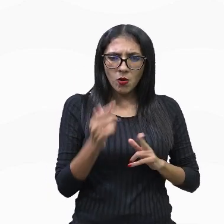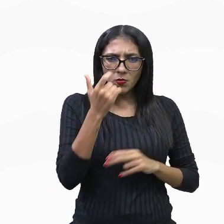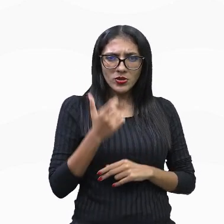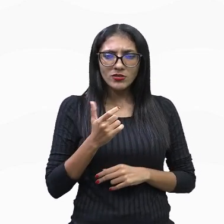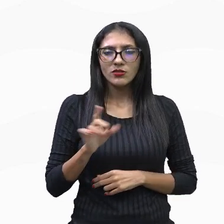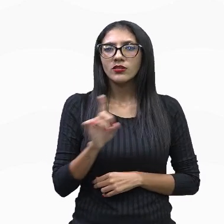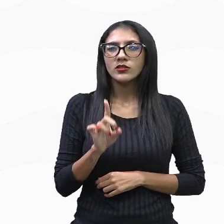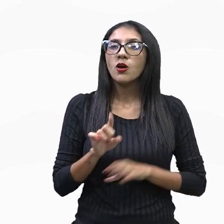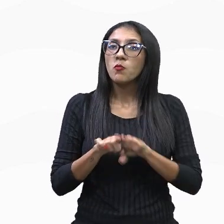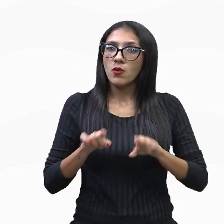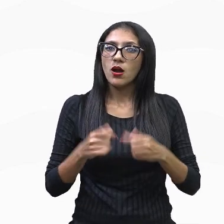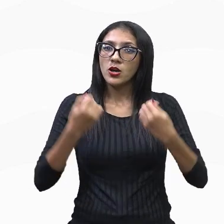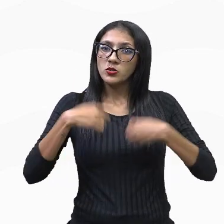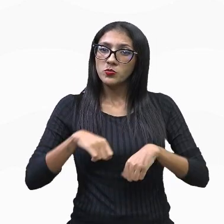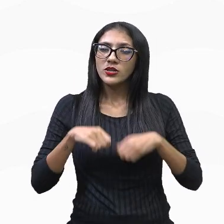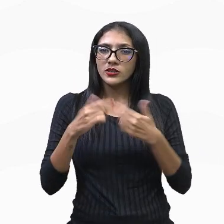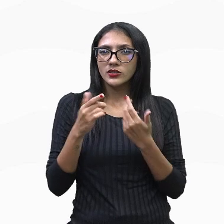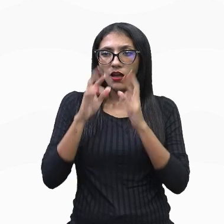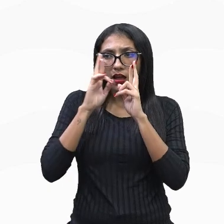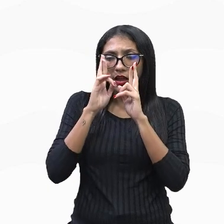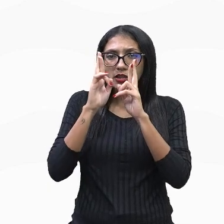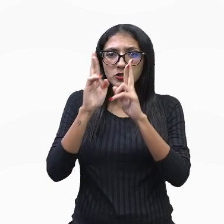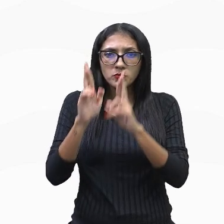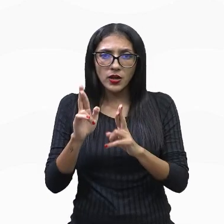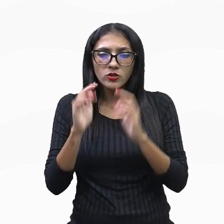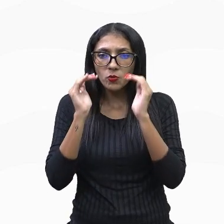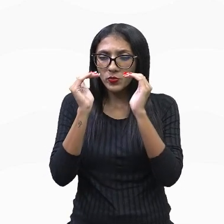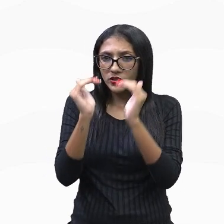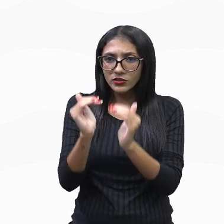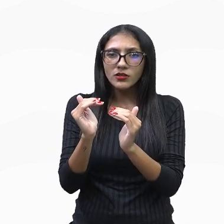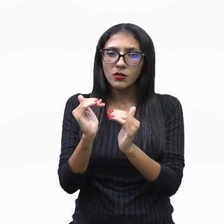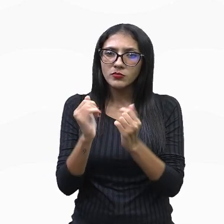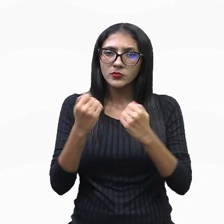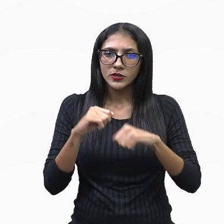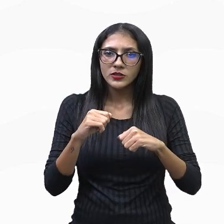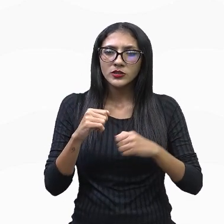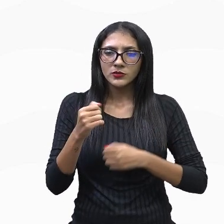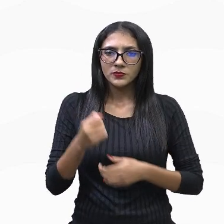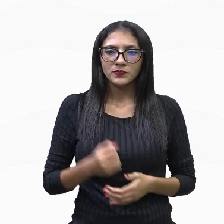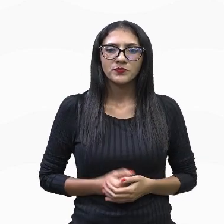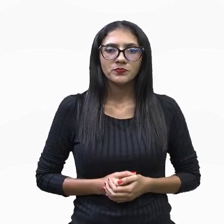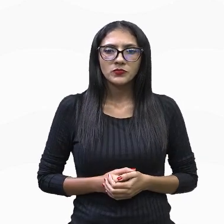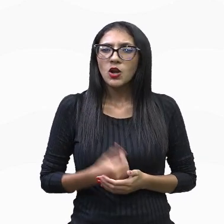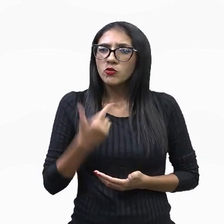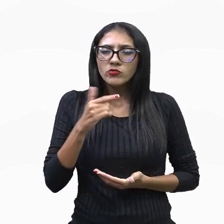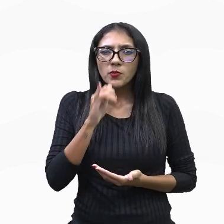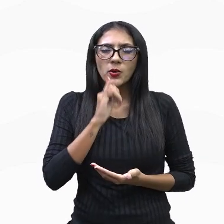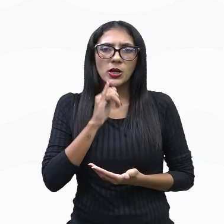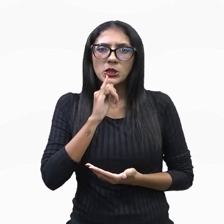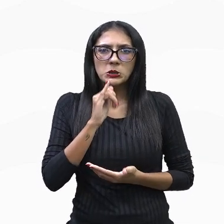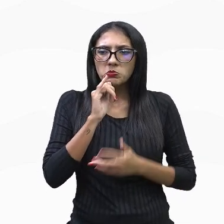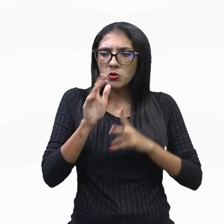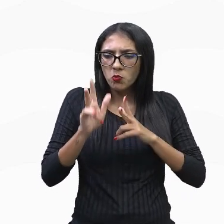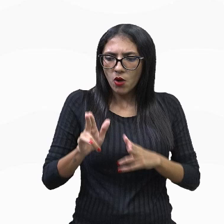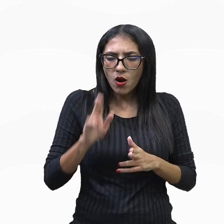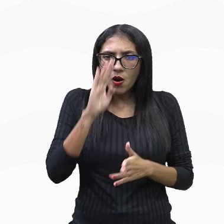respeitado. Não é igual a mim, mas tem que ser tolerado. Não prega a mesma crença que eu, mas tem. Quantas